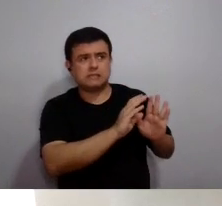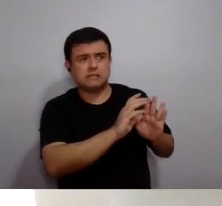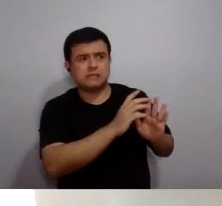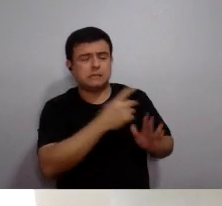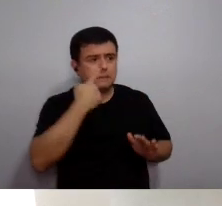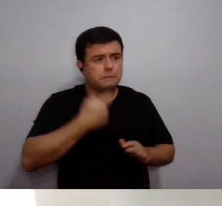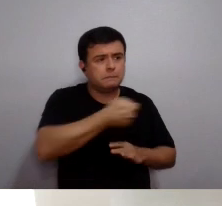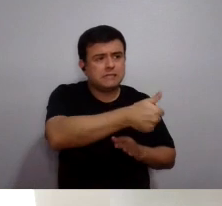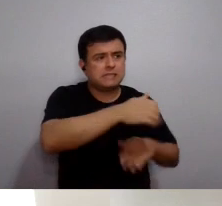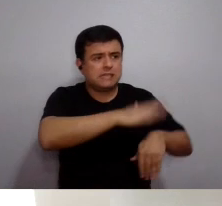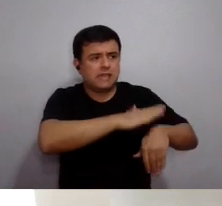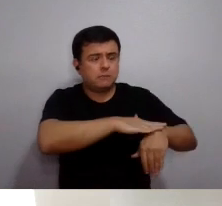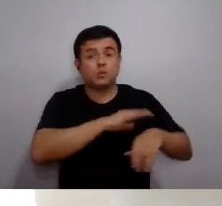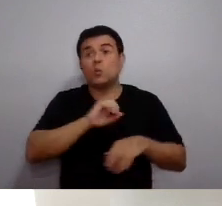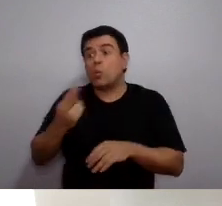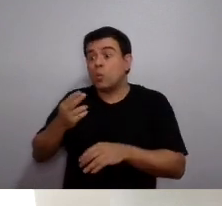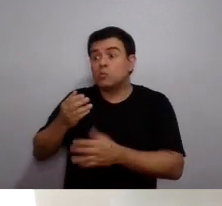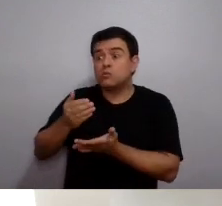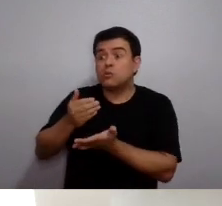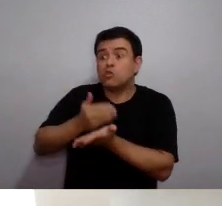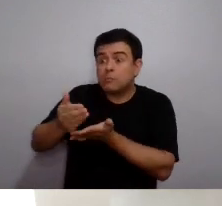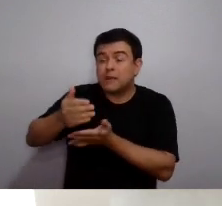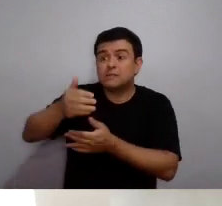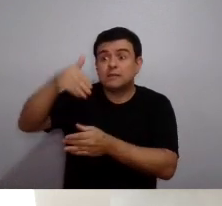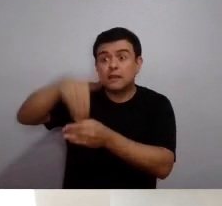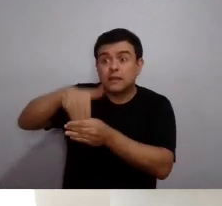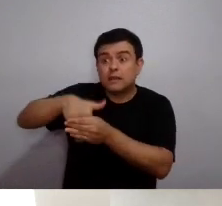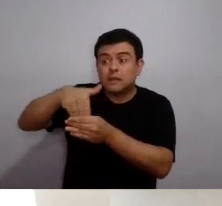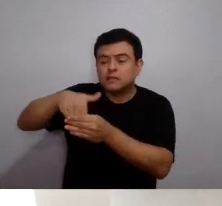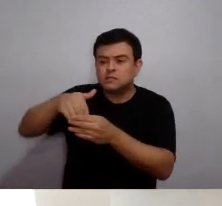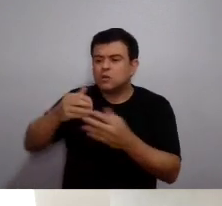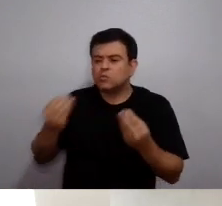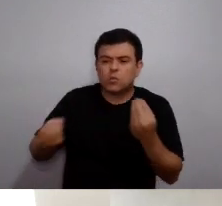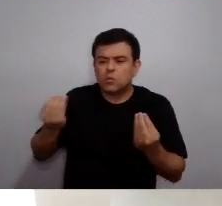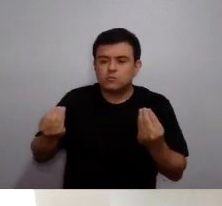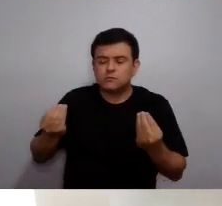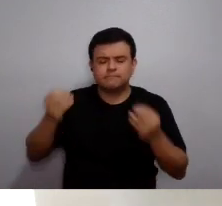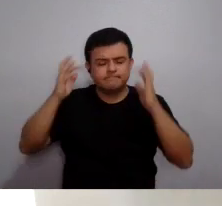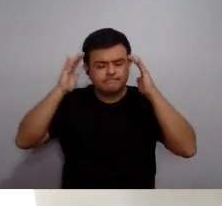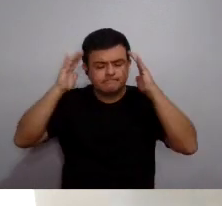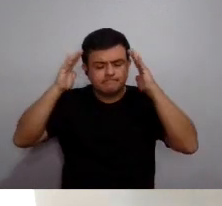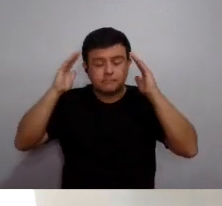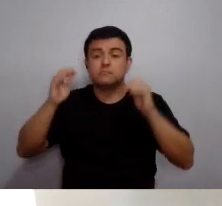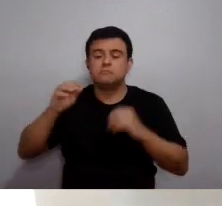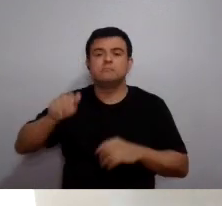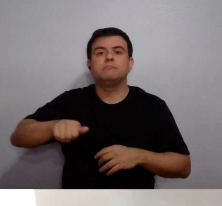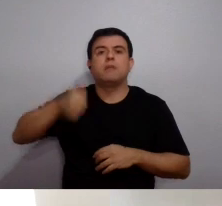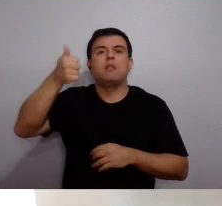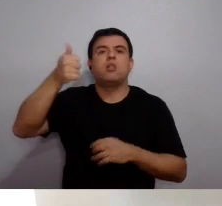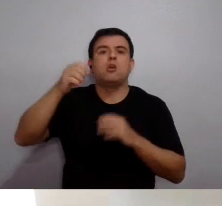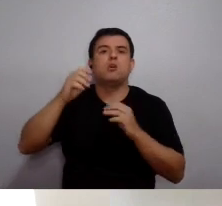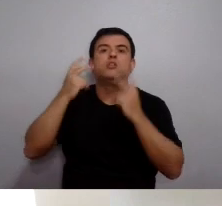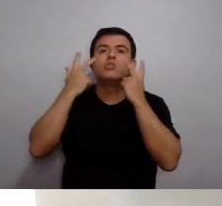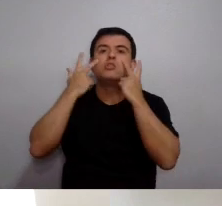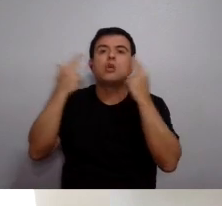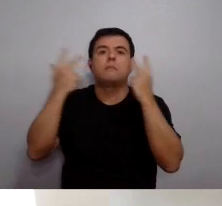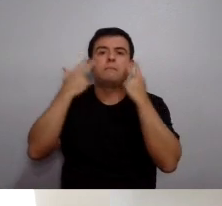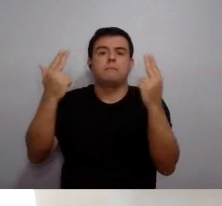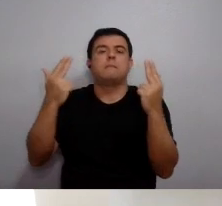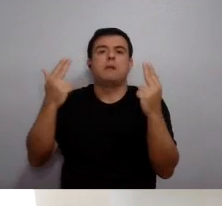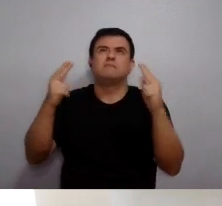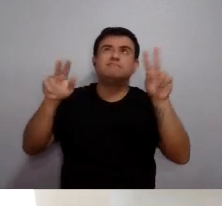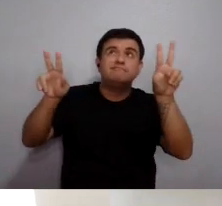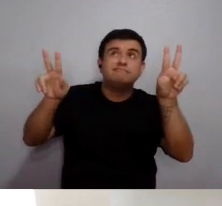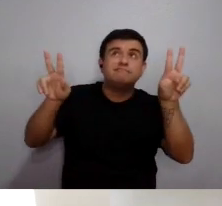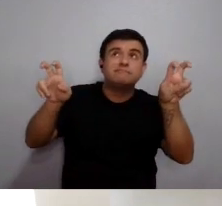ou recomeçamos as eleições e depois de bastante refletirmos sobre o assunto, consideramos que